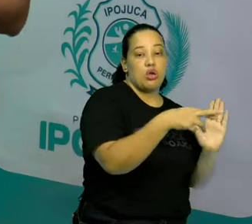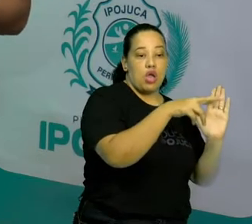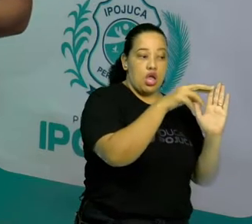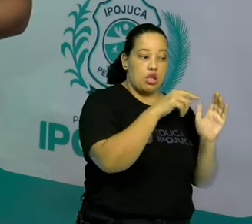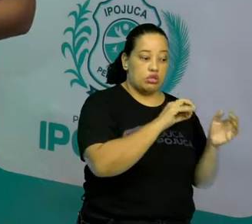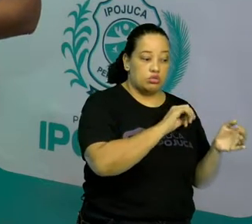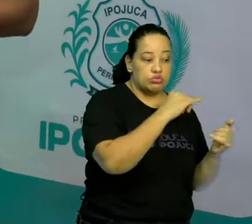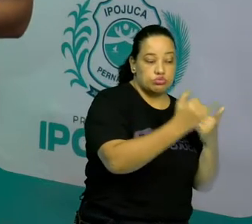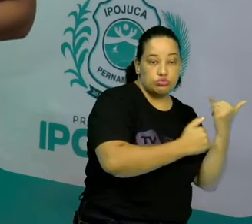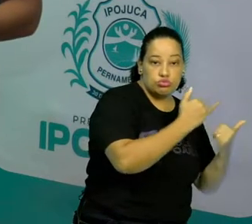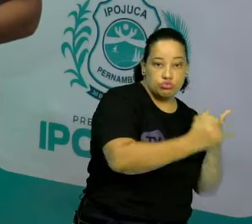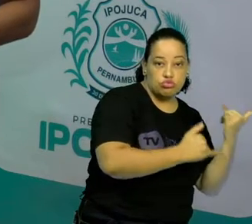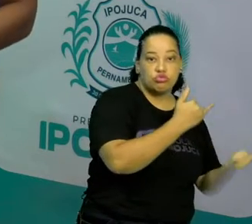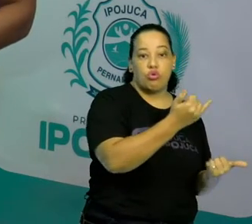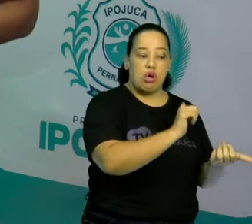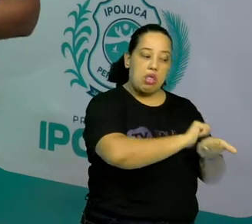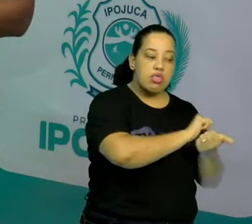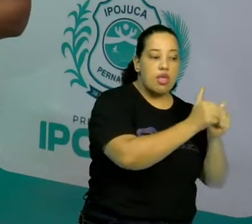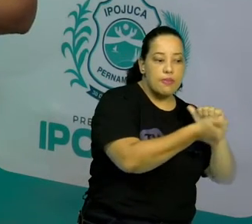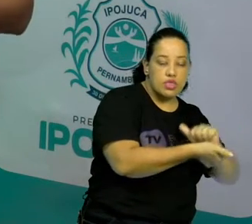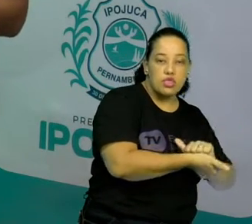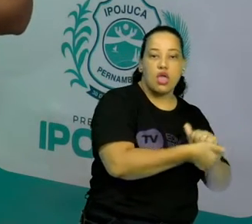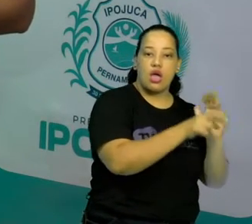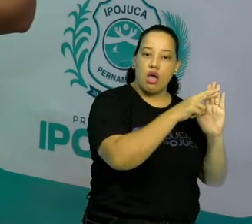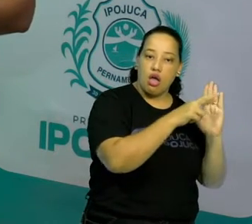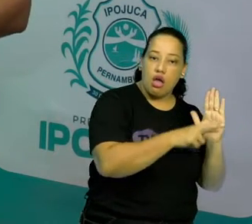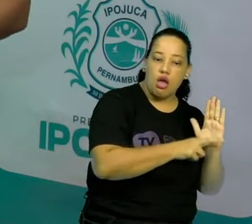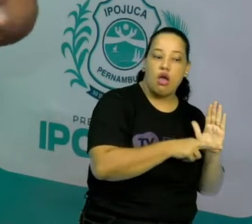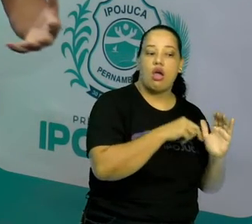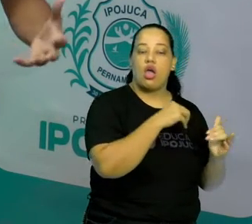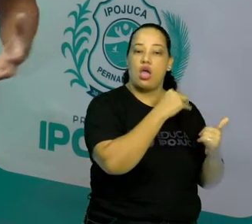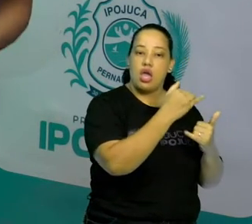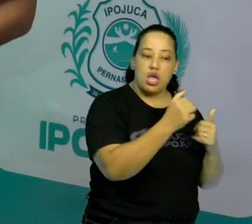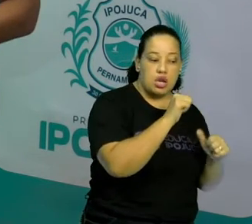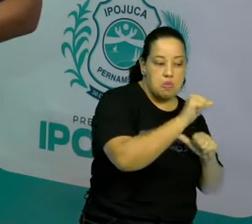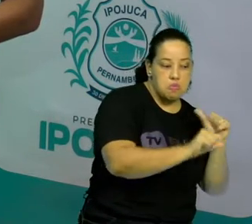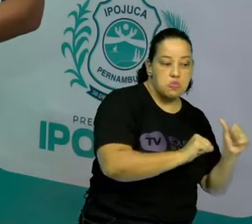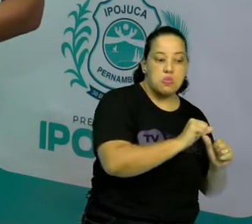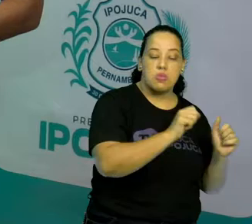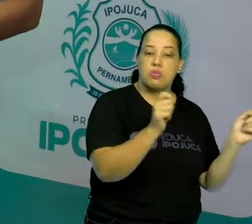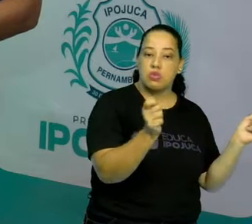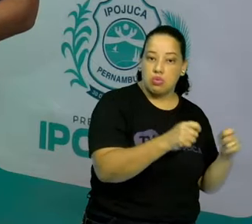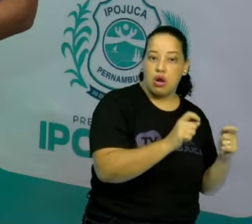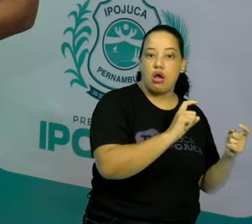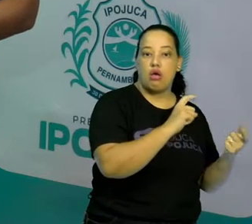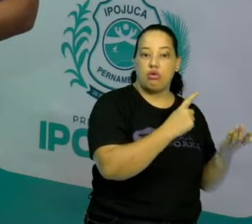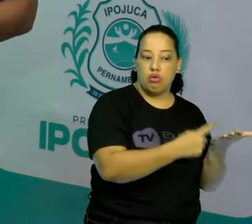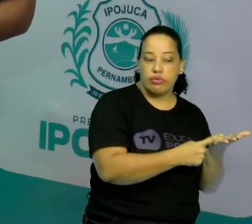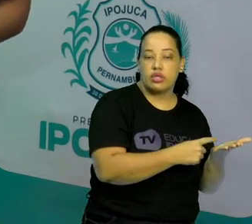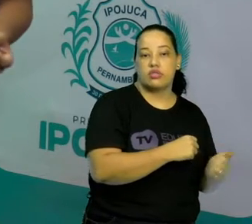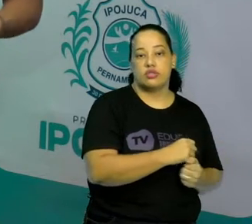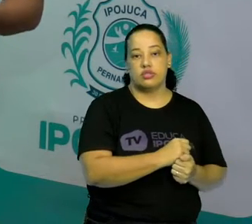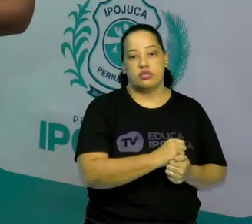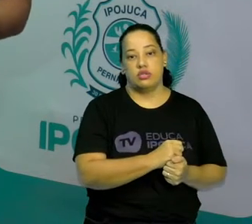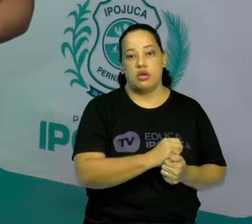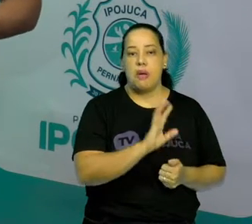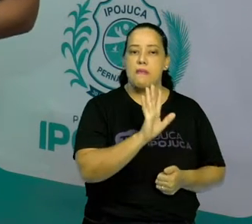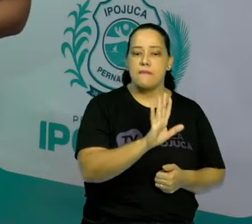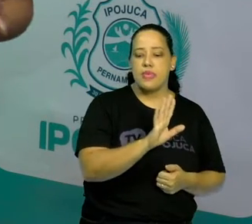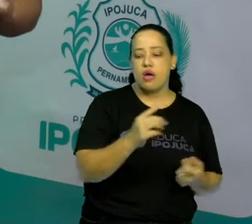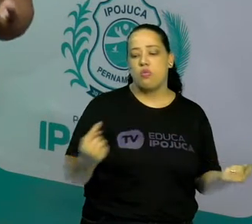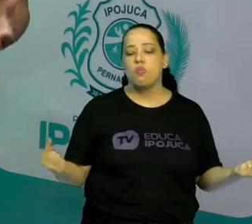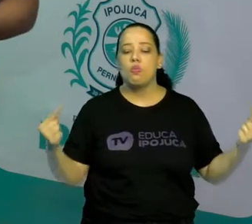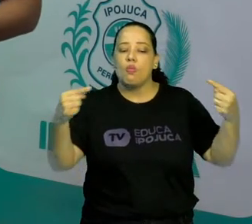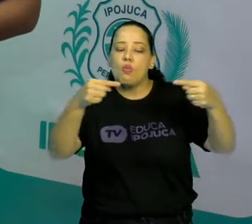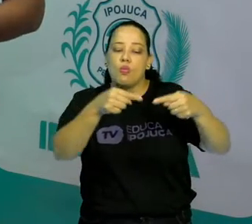adaptáveis, flexíveis, dentro do contexto da necessidade do que se apresenta. E qual a relação entre